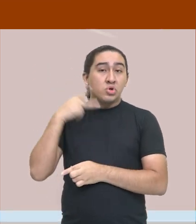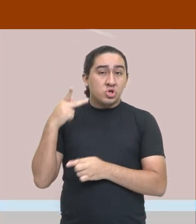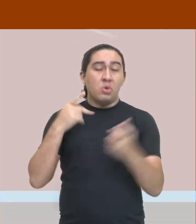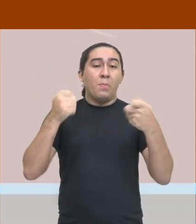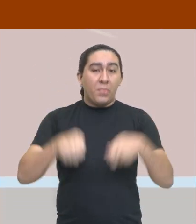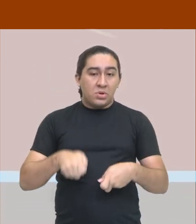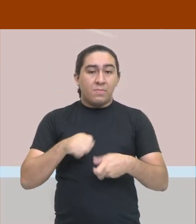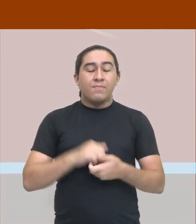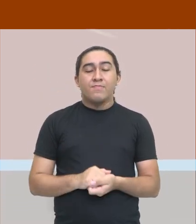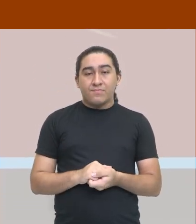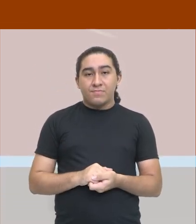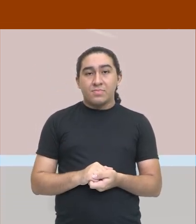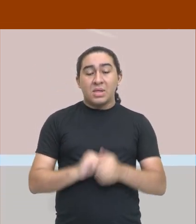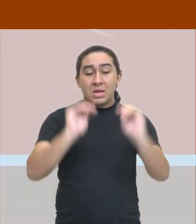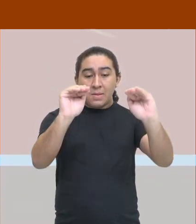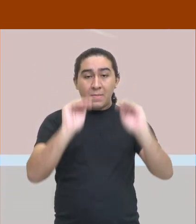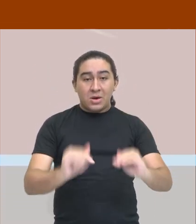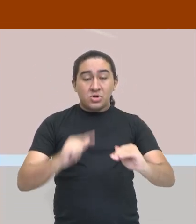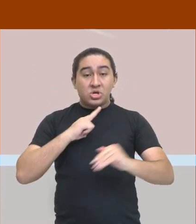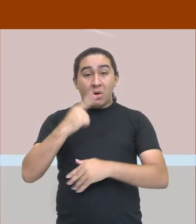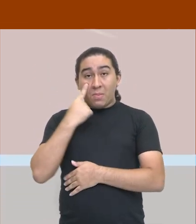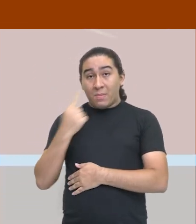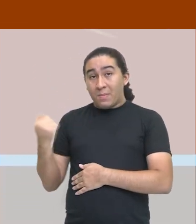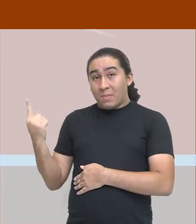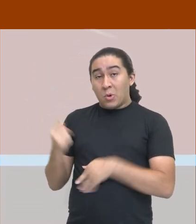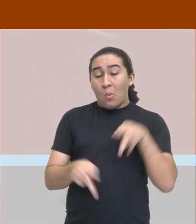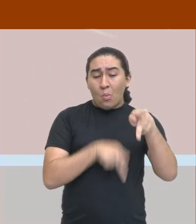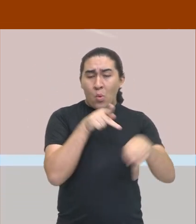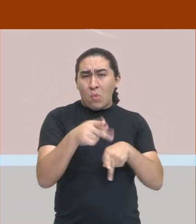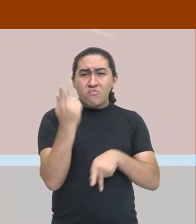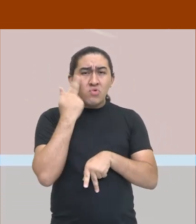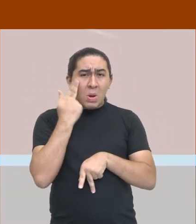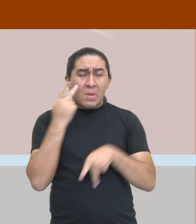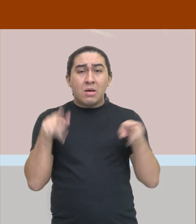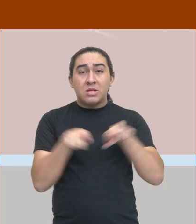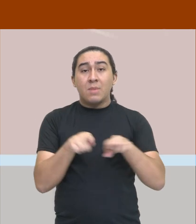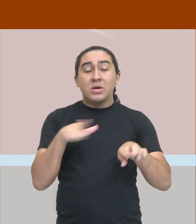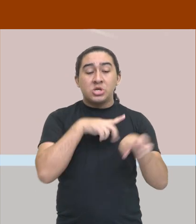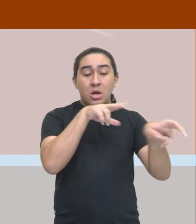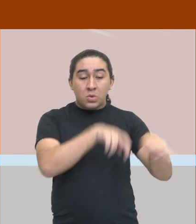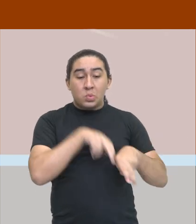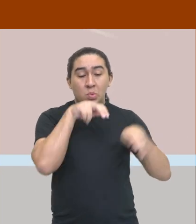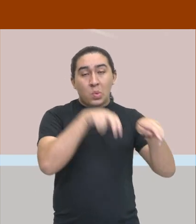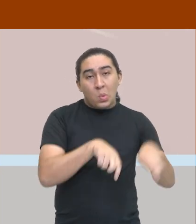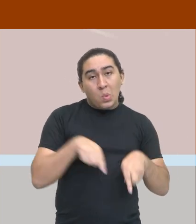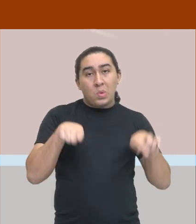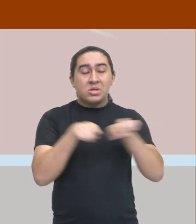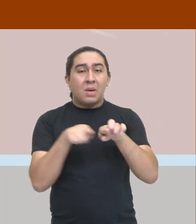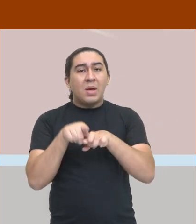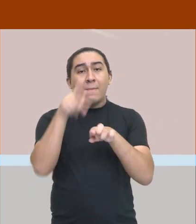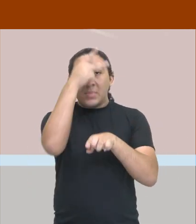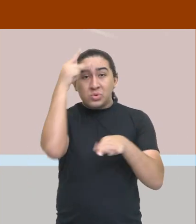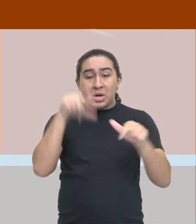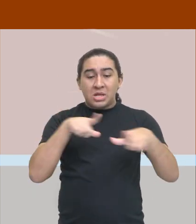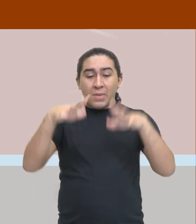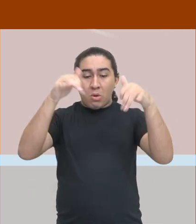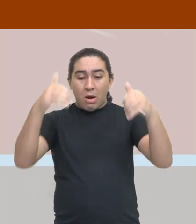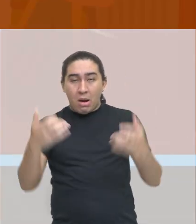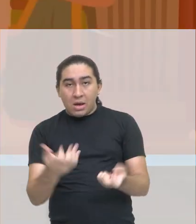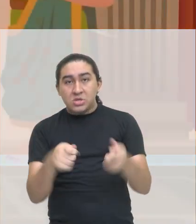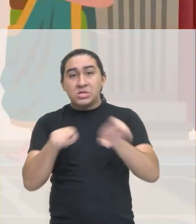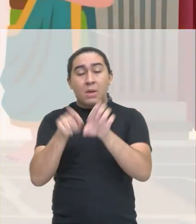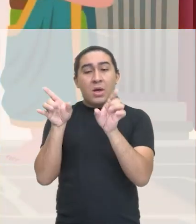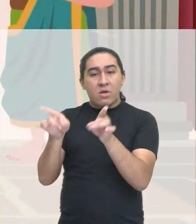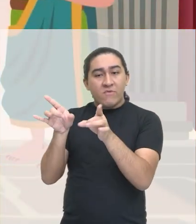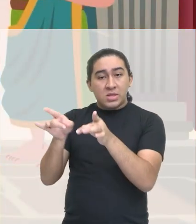Abaixo deles estavam os plebeus, cidadãos comuns que incluíam agricultores, artesãos e pequenos comerciantes.